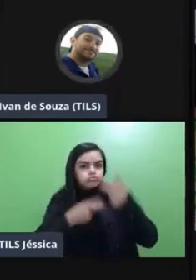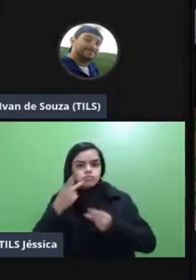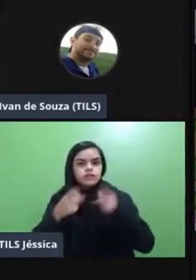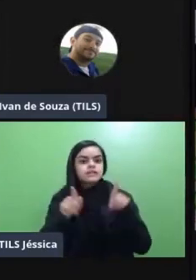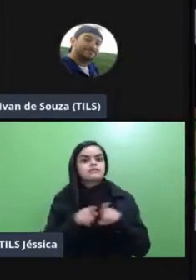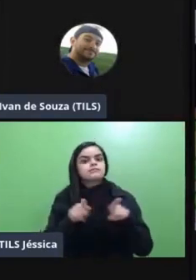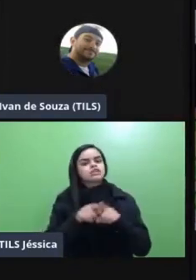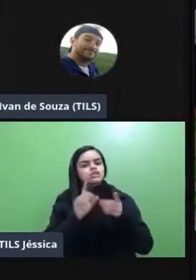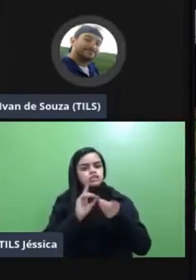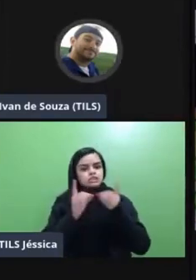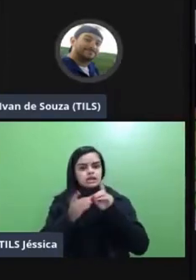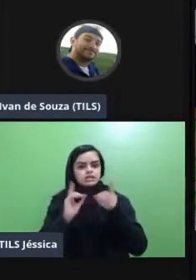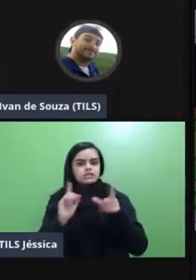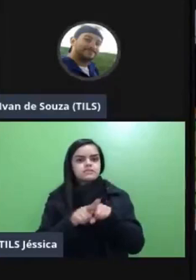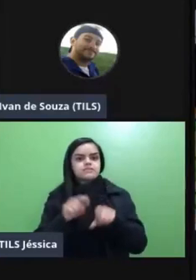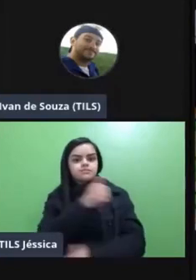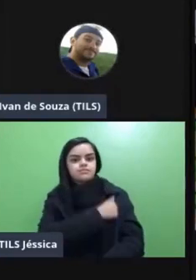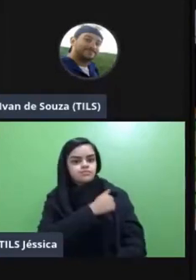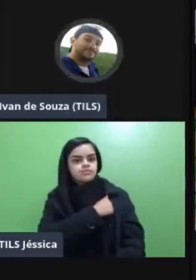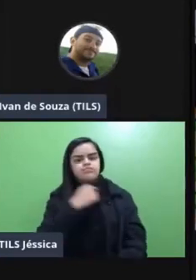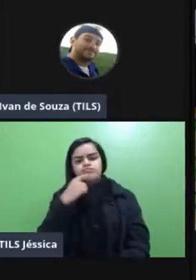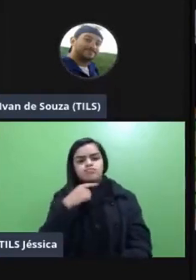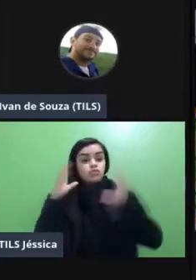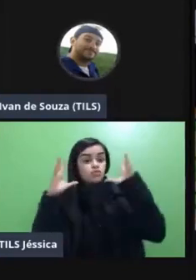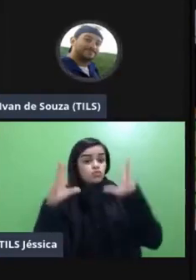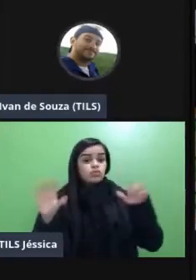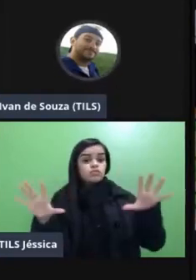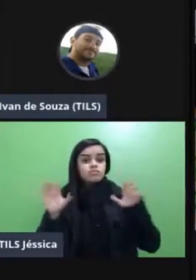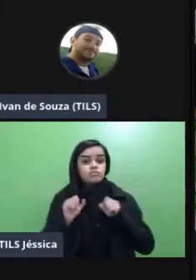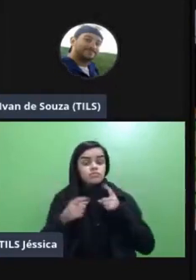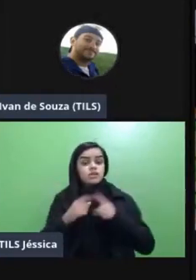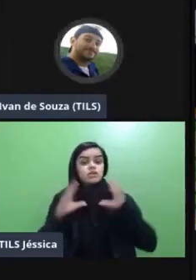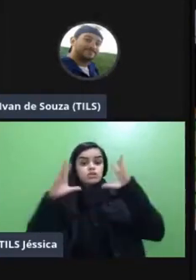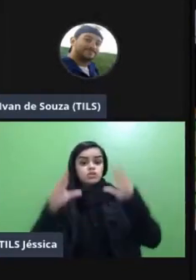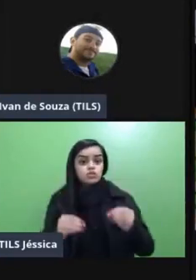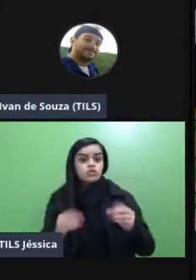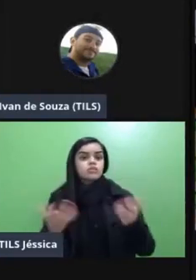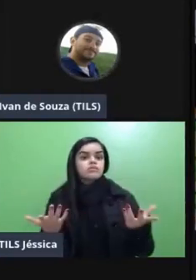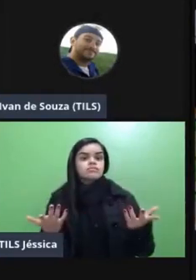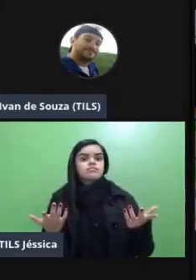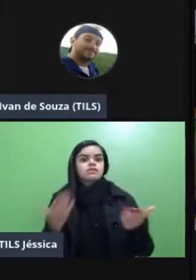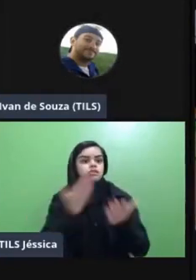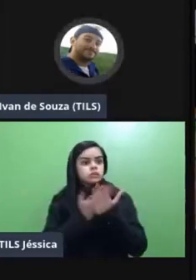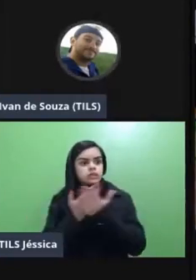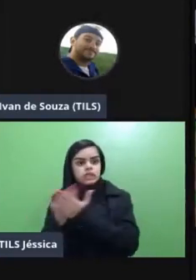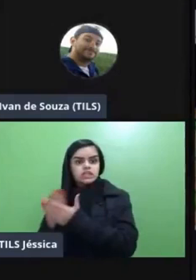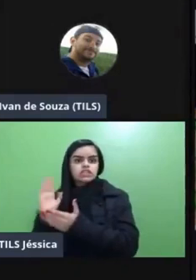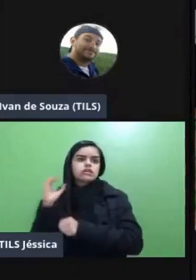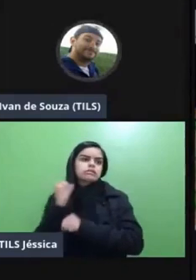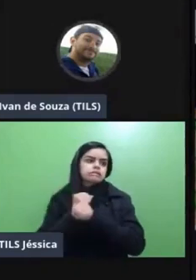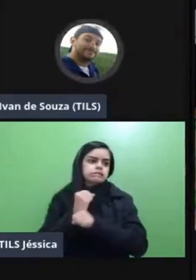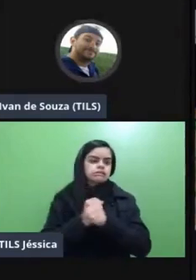didática gente os alunos não vão absorver tudo que eu tô falando porque aquilo que eu tô falando faz muito sentido para mim que estudei isso durante anos